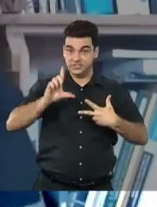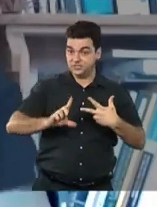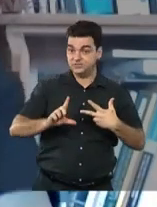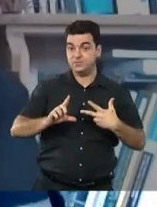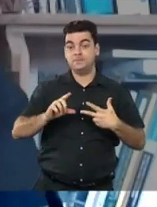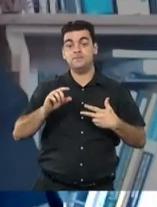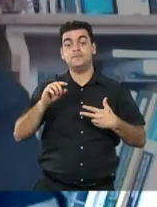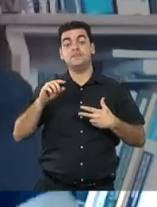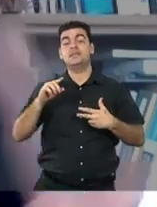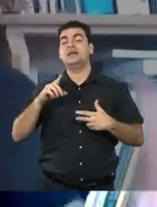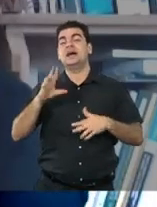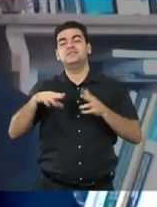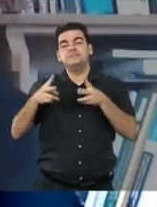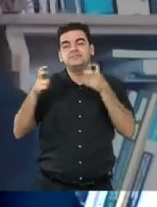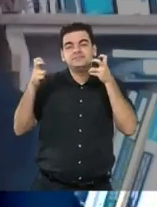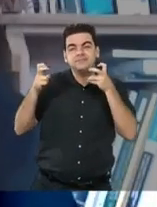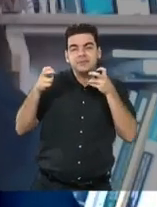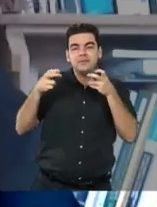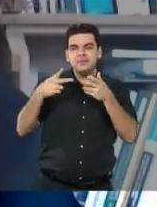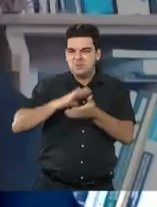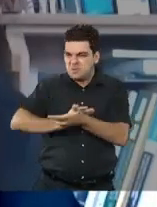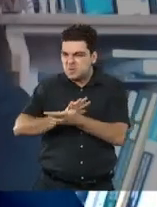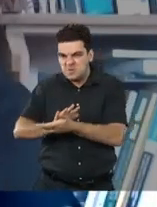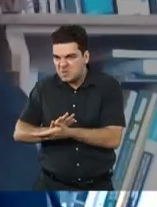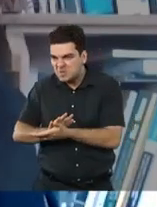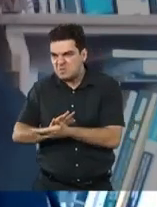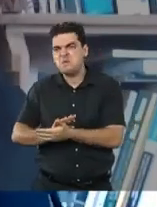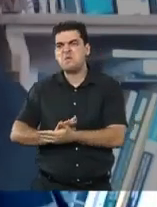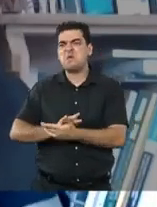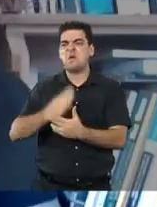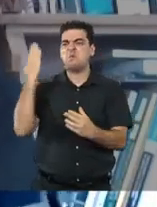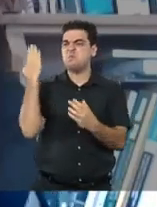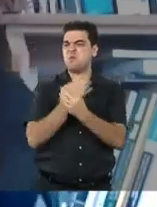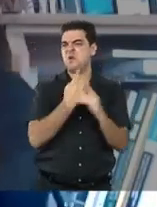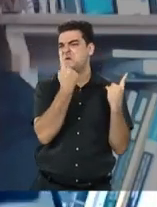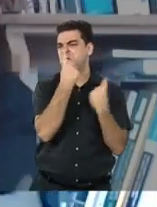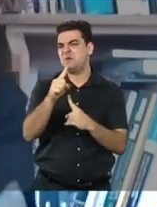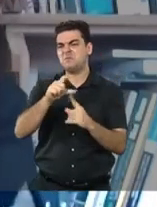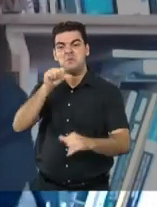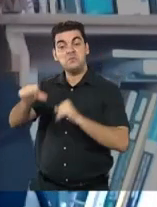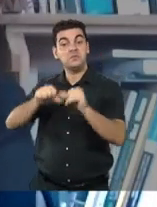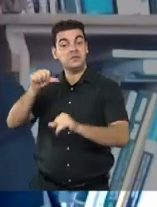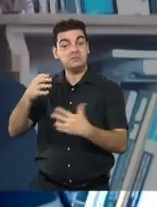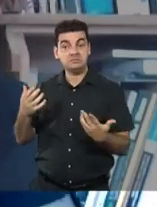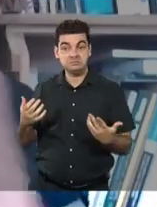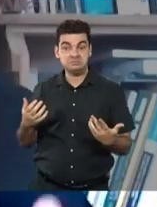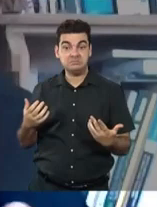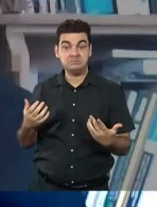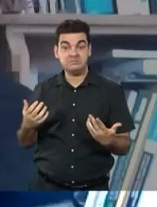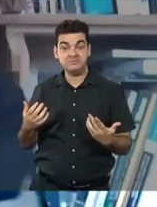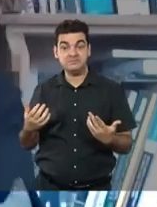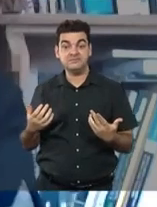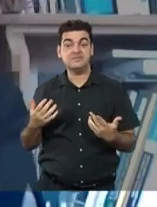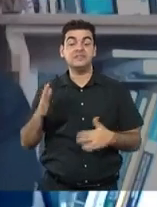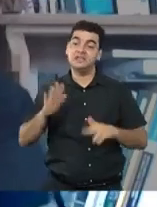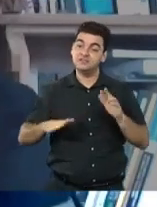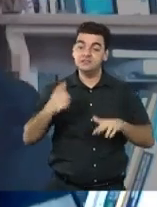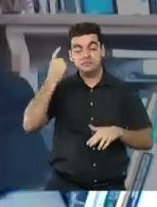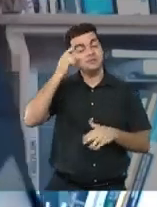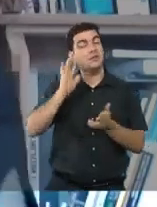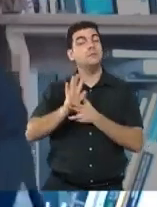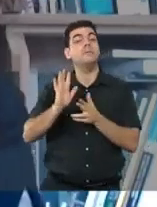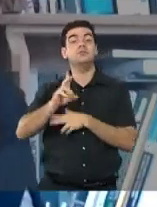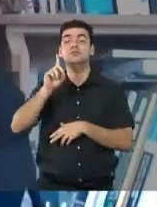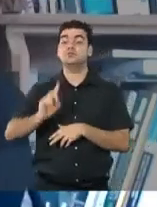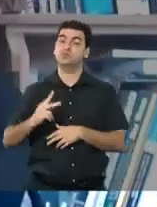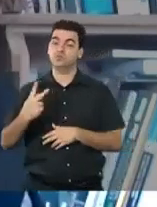encarnando preconceitos estruturantes que há no país, acabam alijando e excluindo essa pauta dos direitos humanos